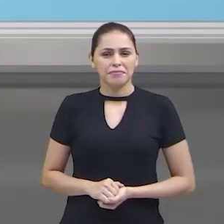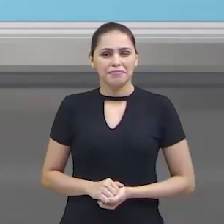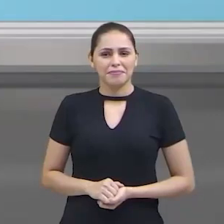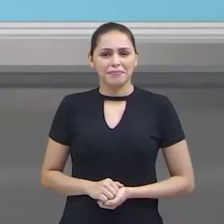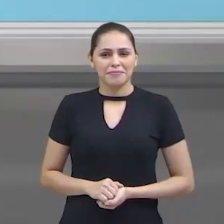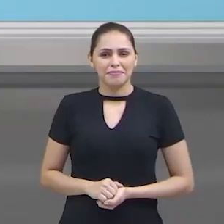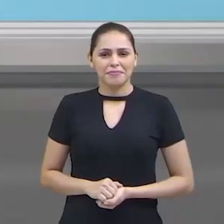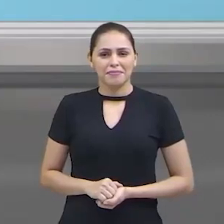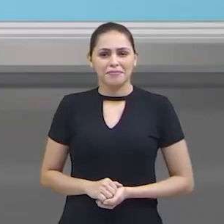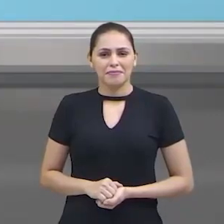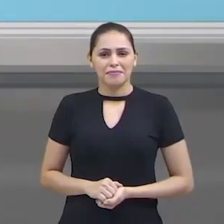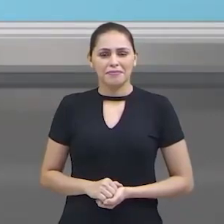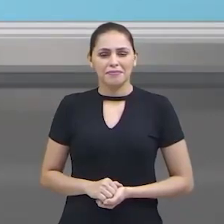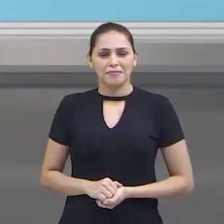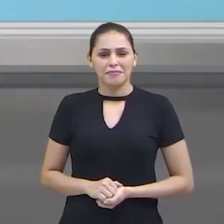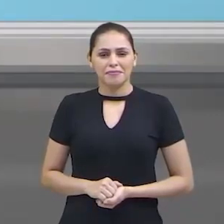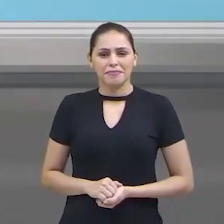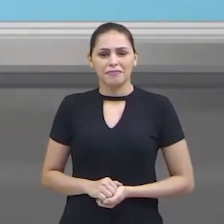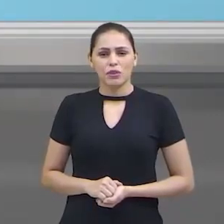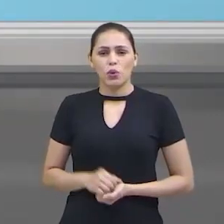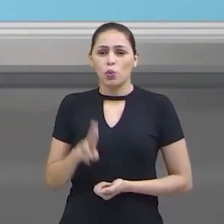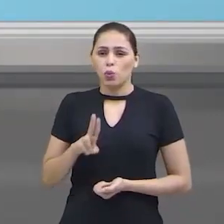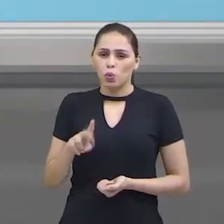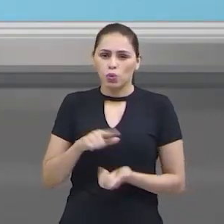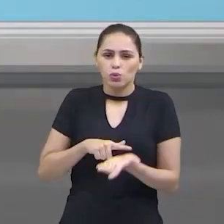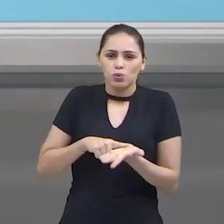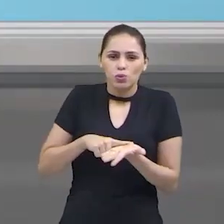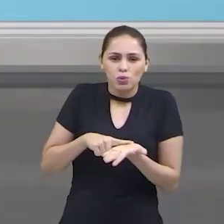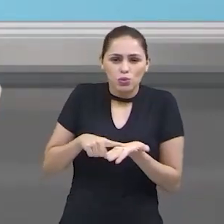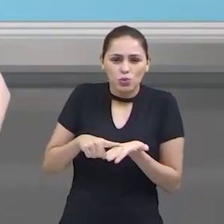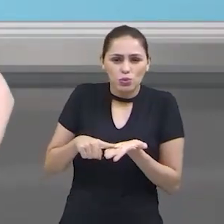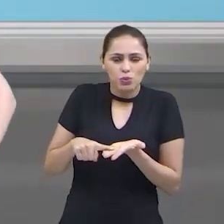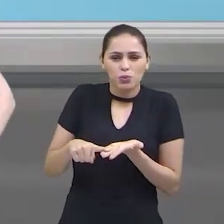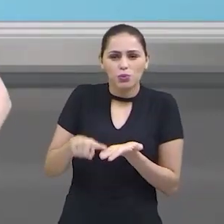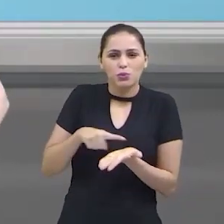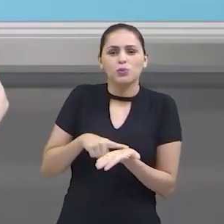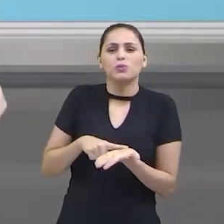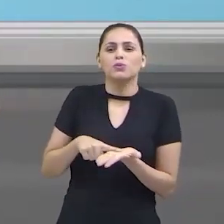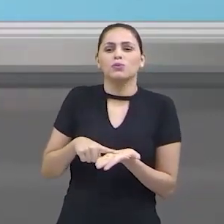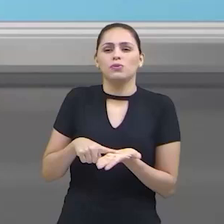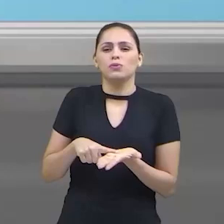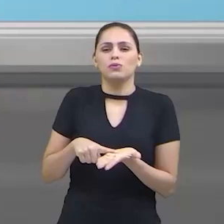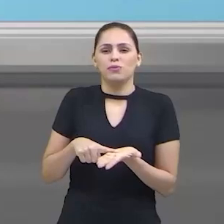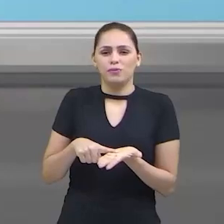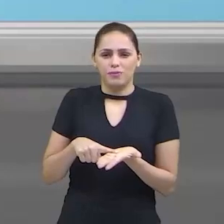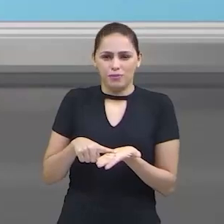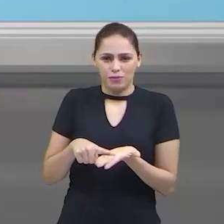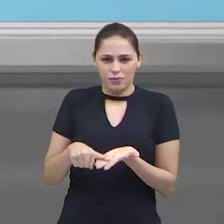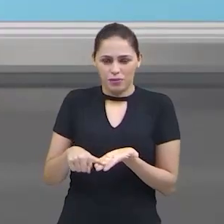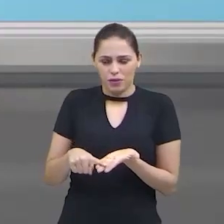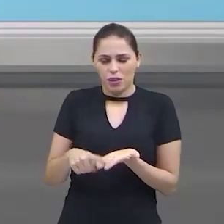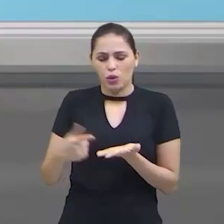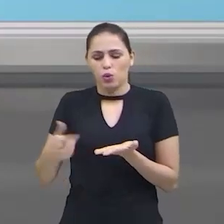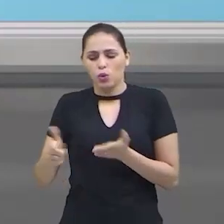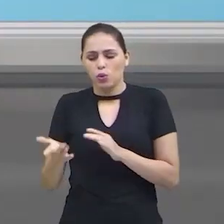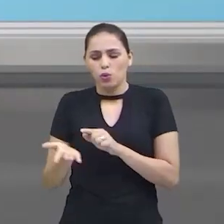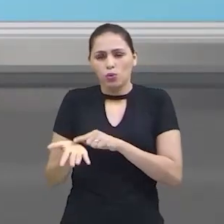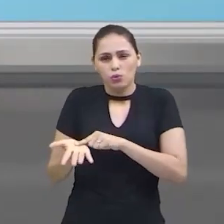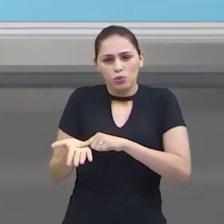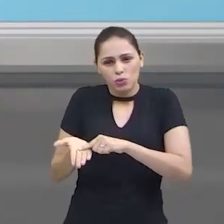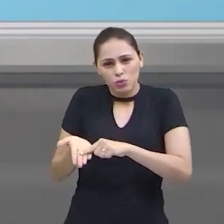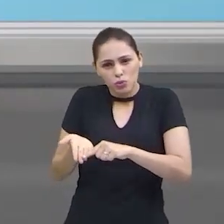E... O avião pronto. avião já está Do outro lado eu faço a mesma coisa.